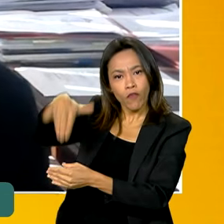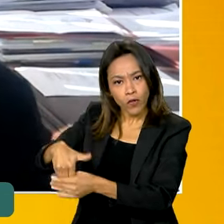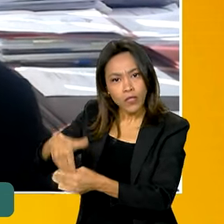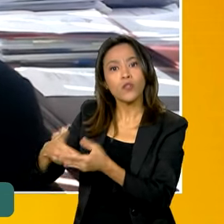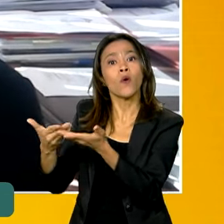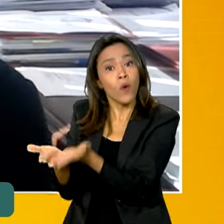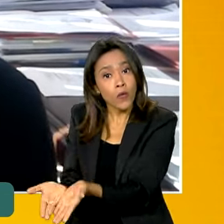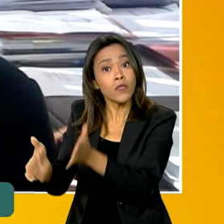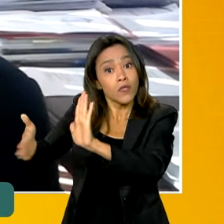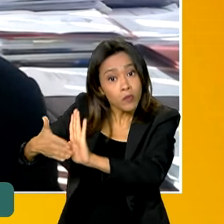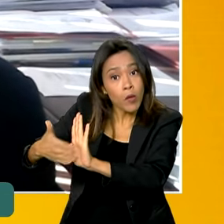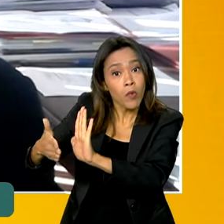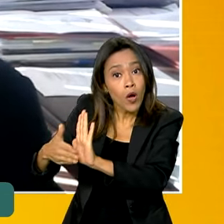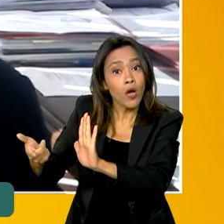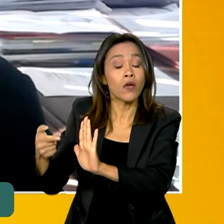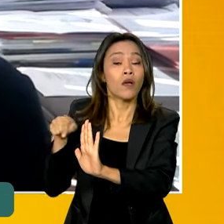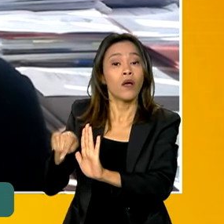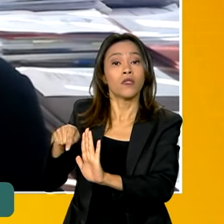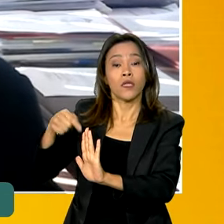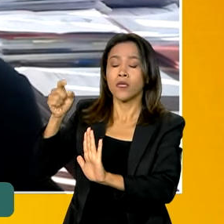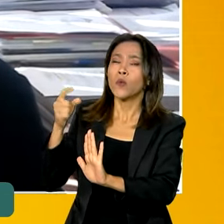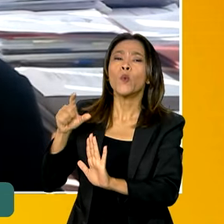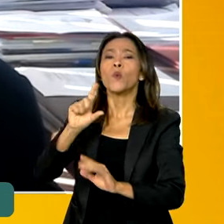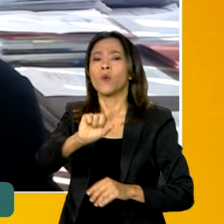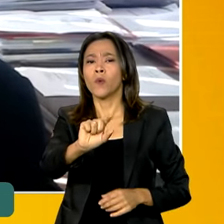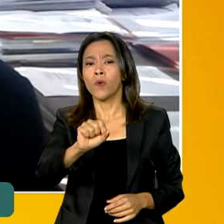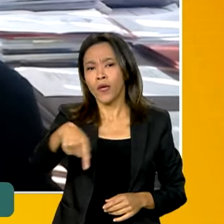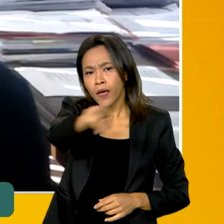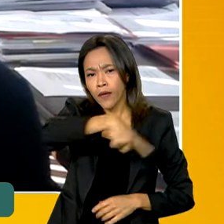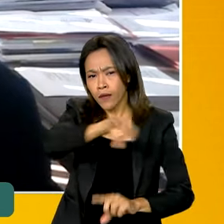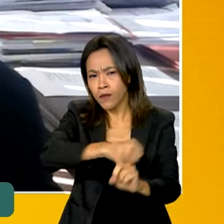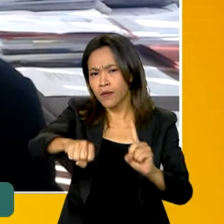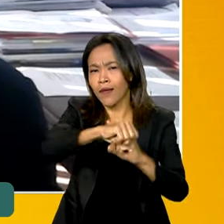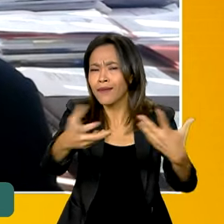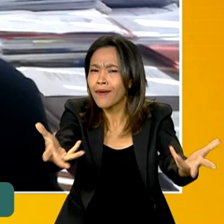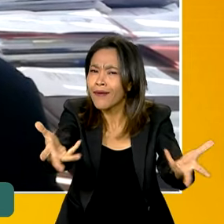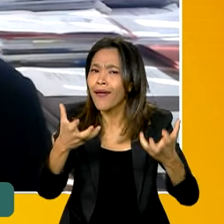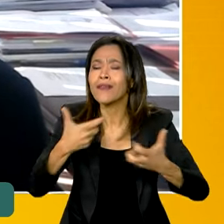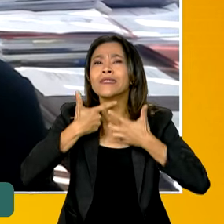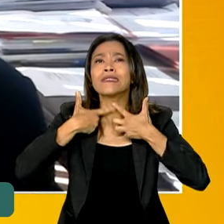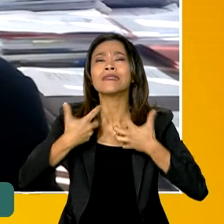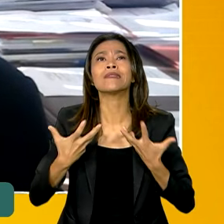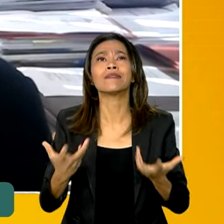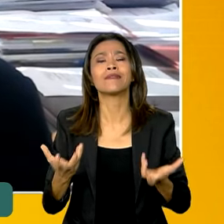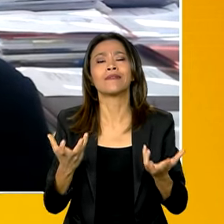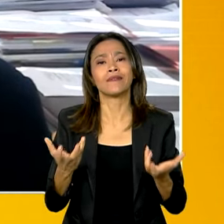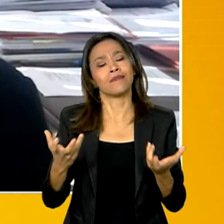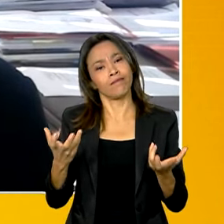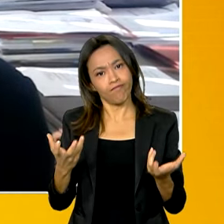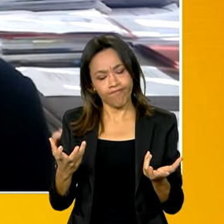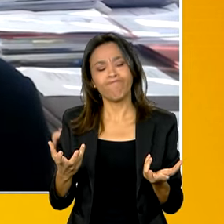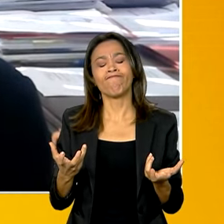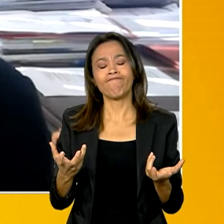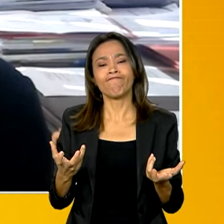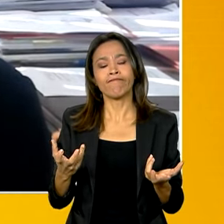propostas para que a gente possa sentir o que é que a população mais tem desejado que o governo adote,